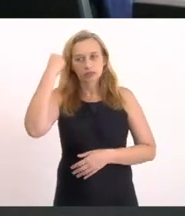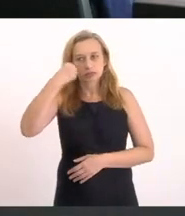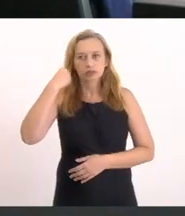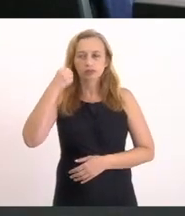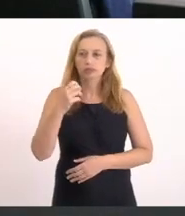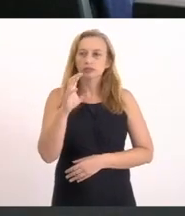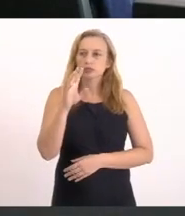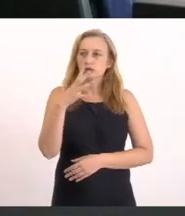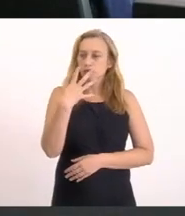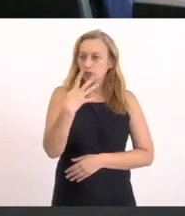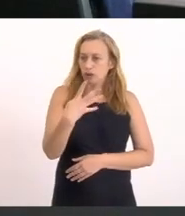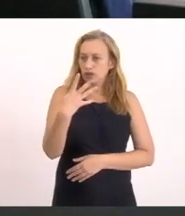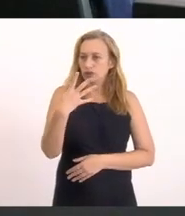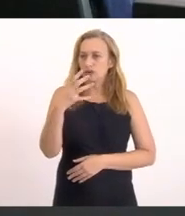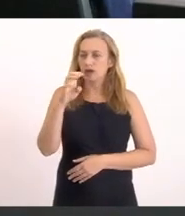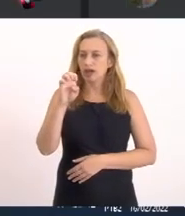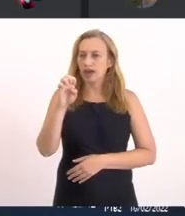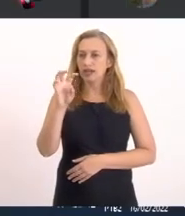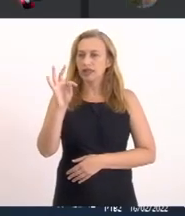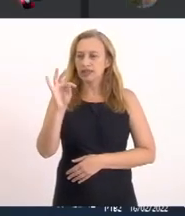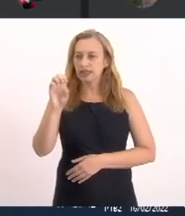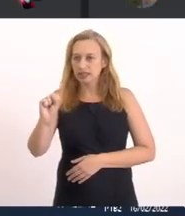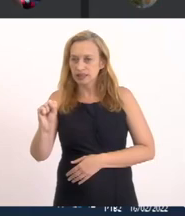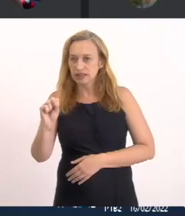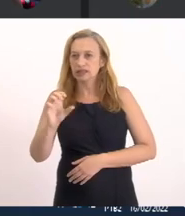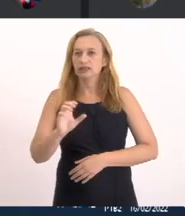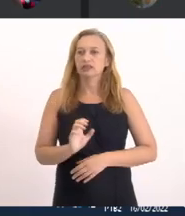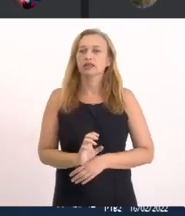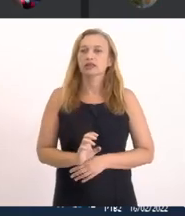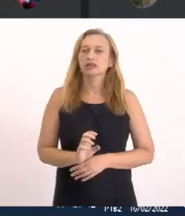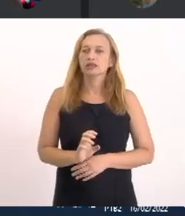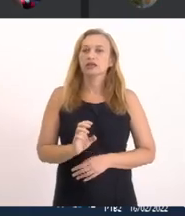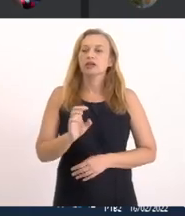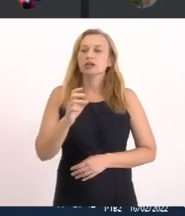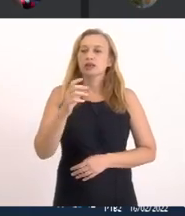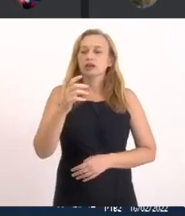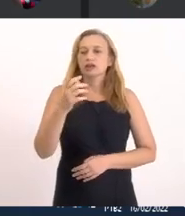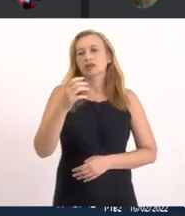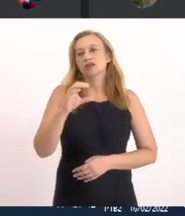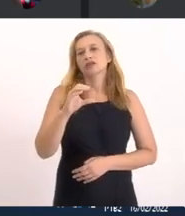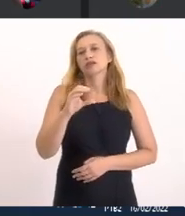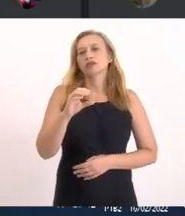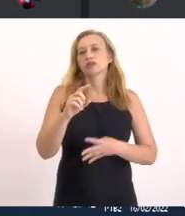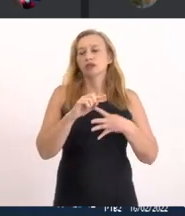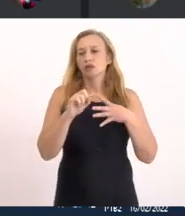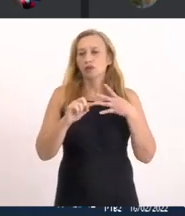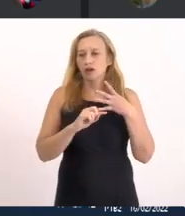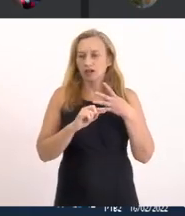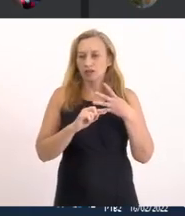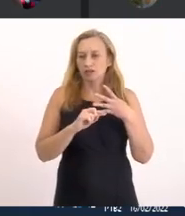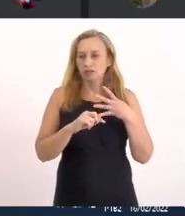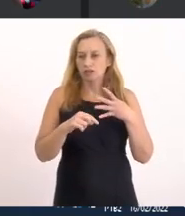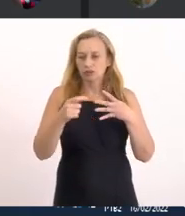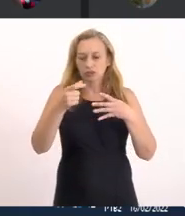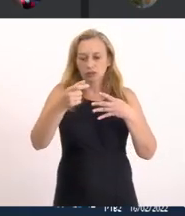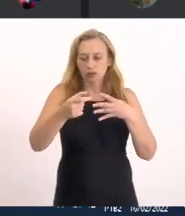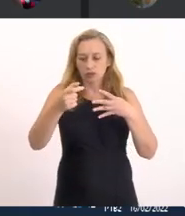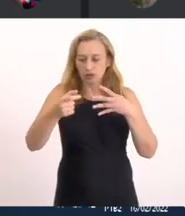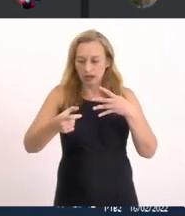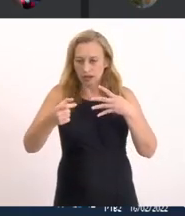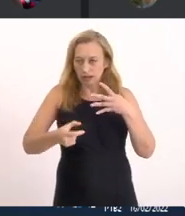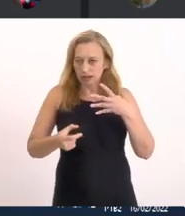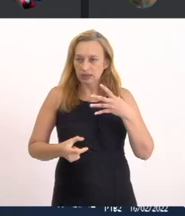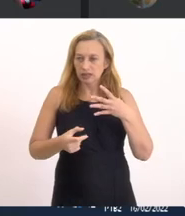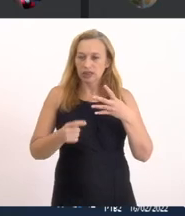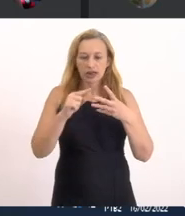Elas são Ete Jacarepiá Ete Itaúna Ete Saquarema E Bacaxá Que nós falamos agora As três